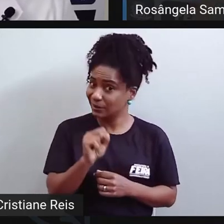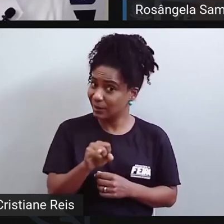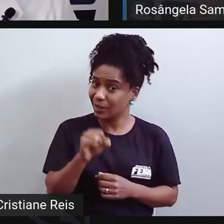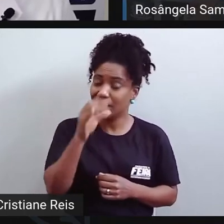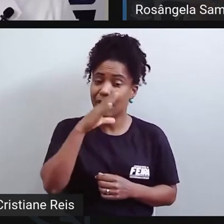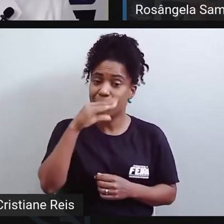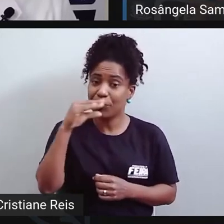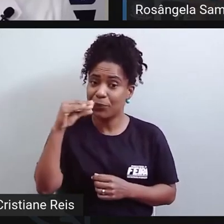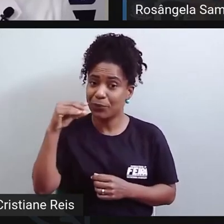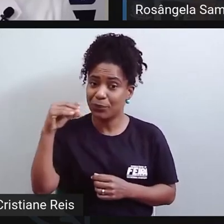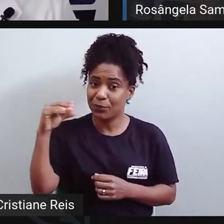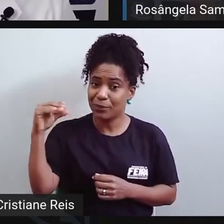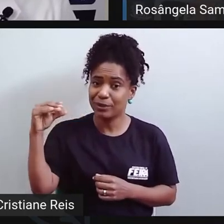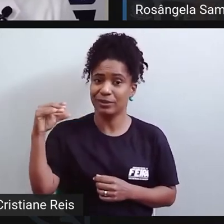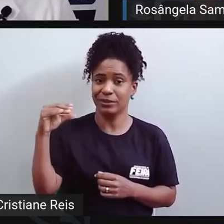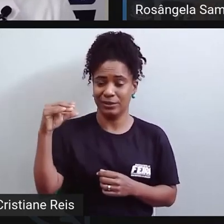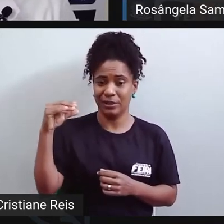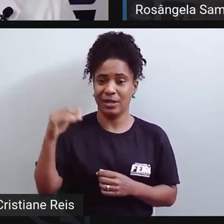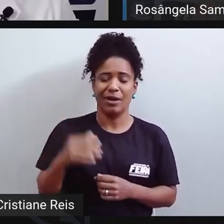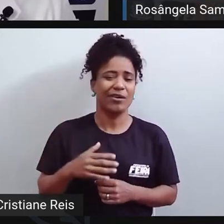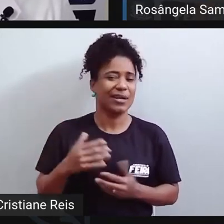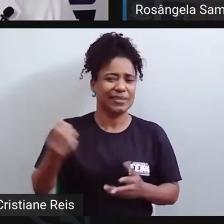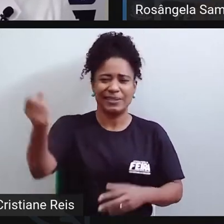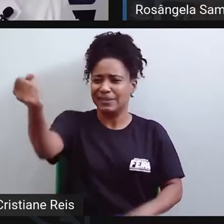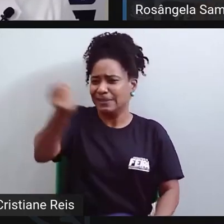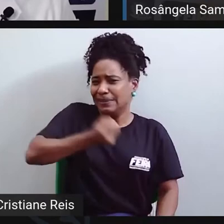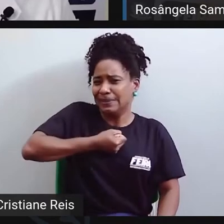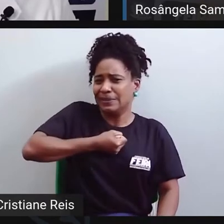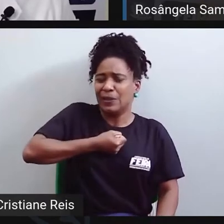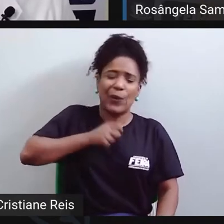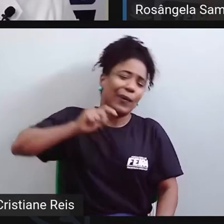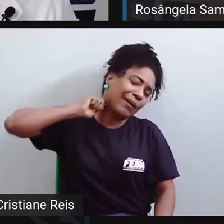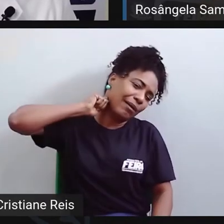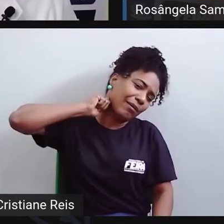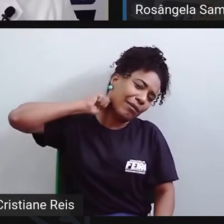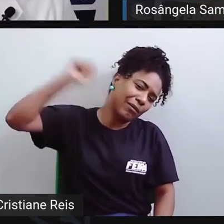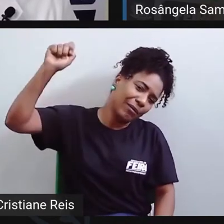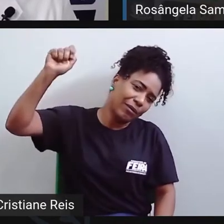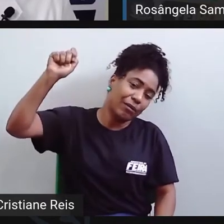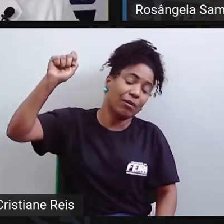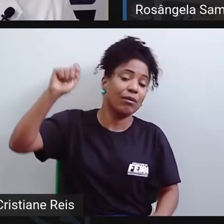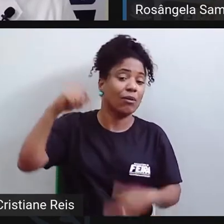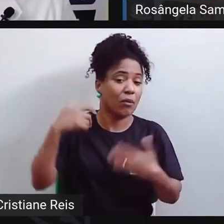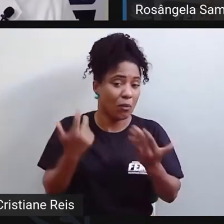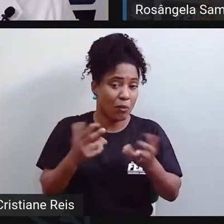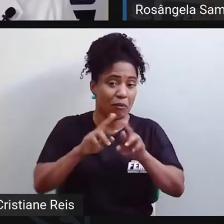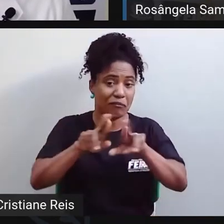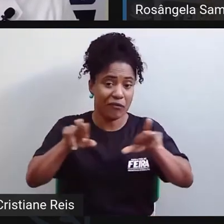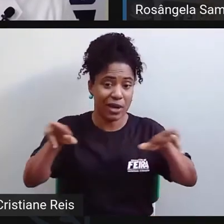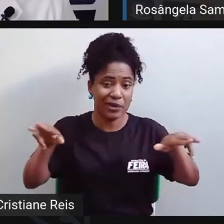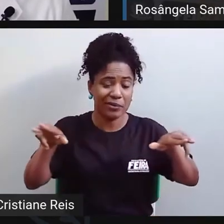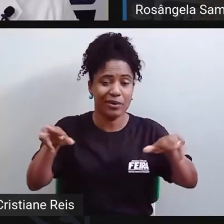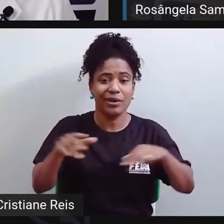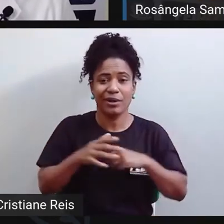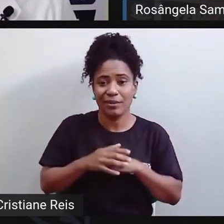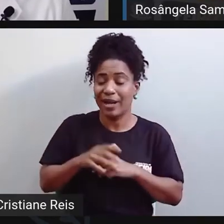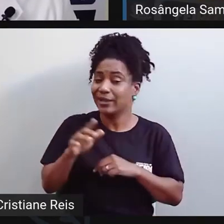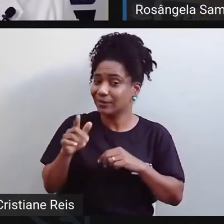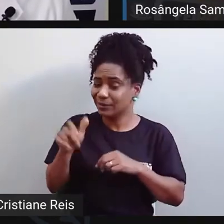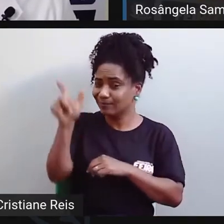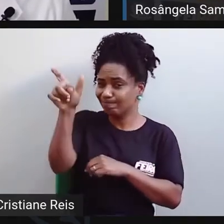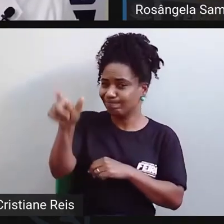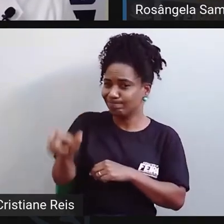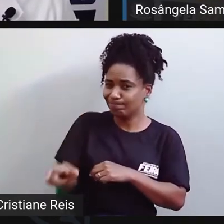suicídio é porque a coisa já está muito grave, mas antes ela já deu vários sinais e que não foi percebido,